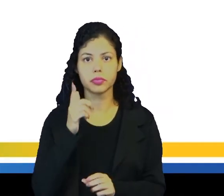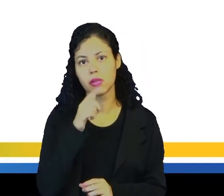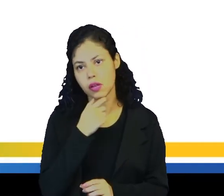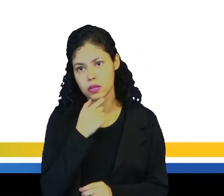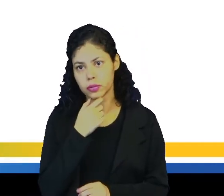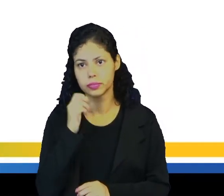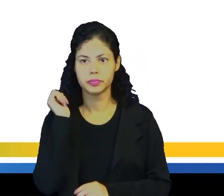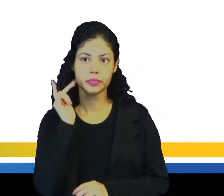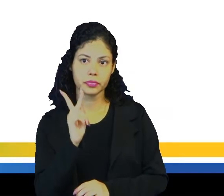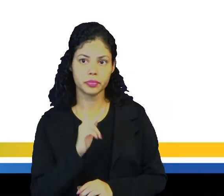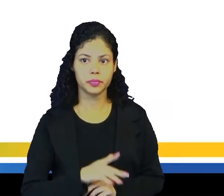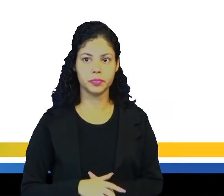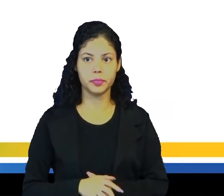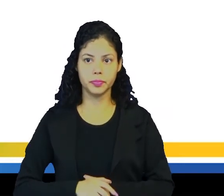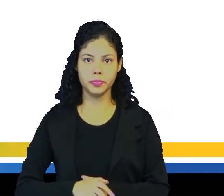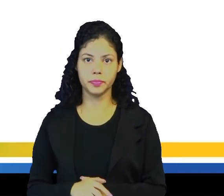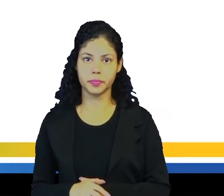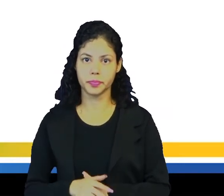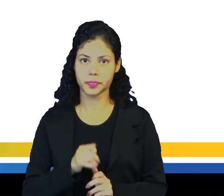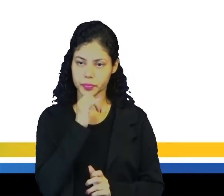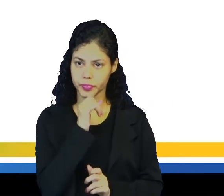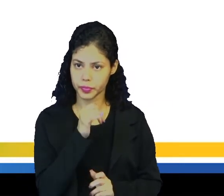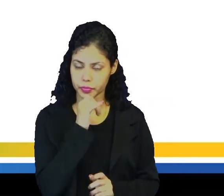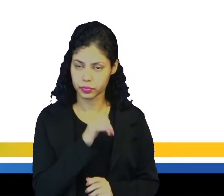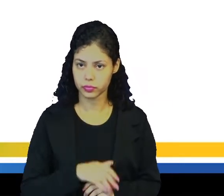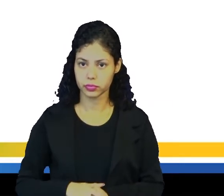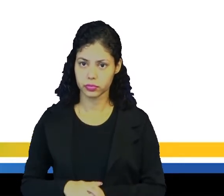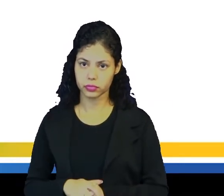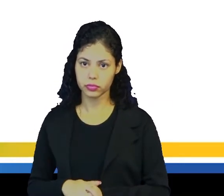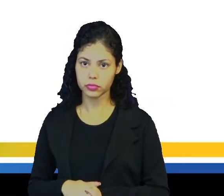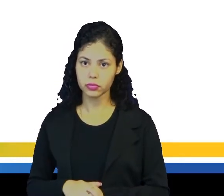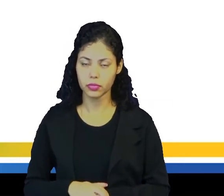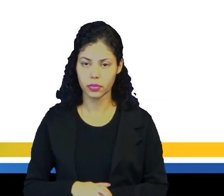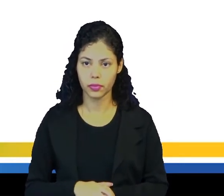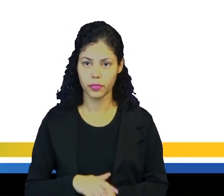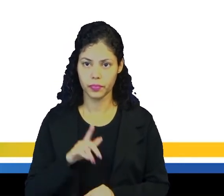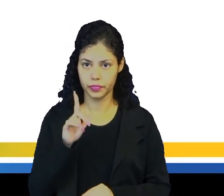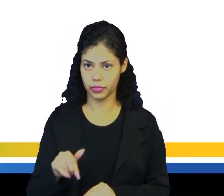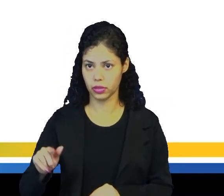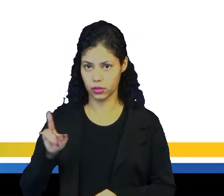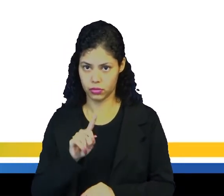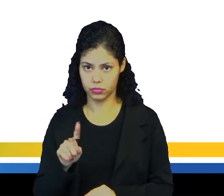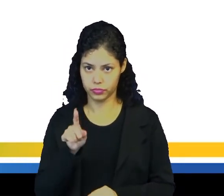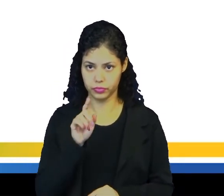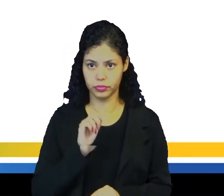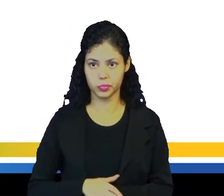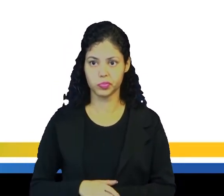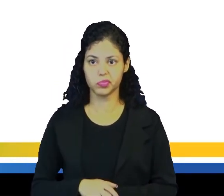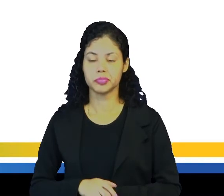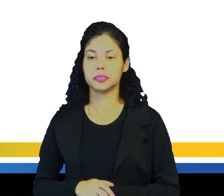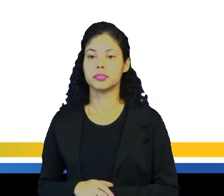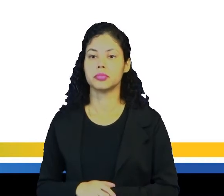inglesa, ok? Por exemplo, she isn't, ela não é ou ela não está.